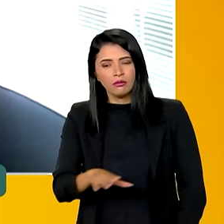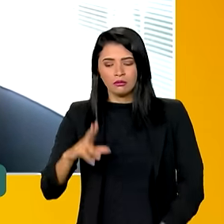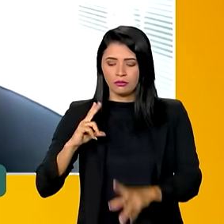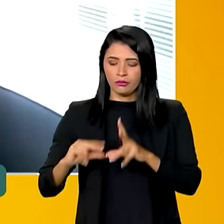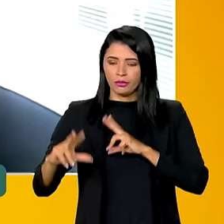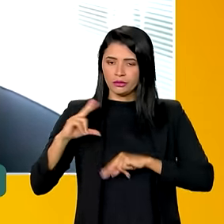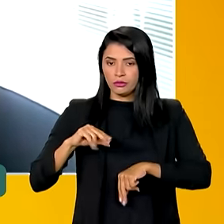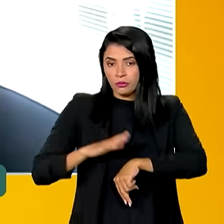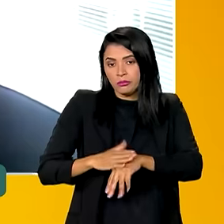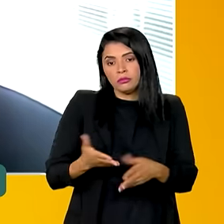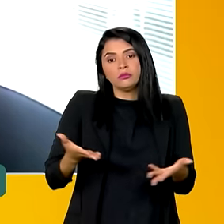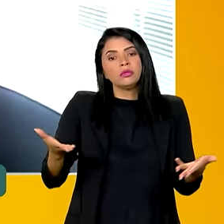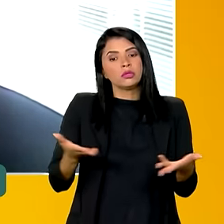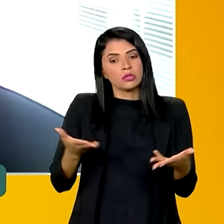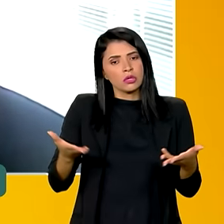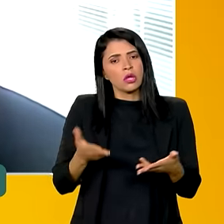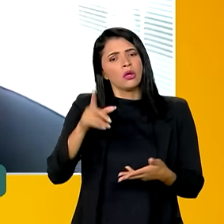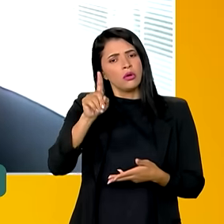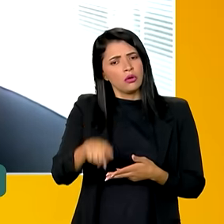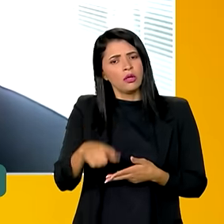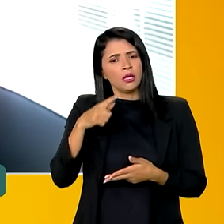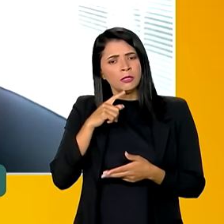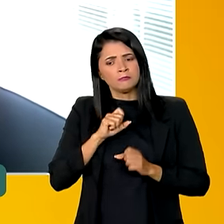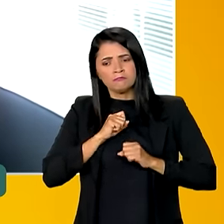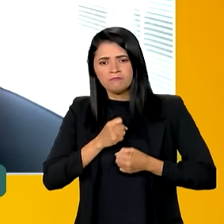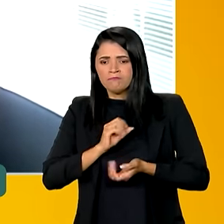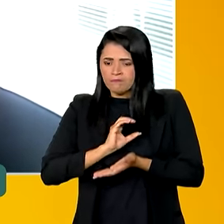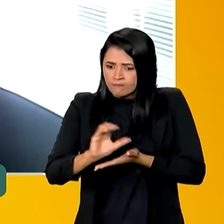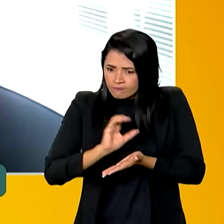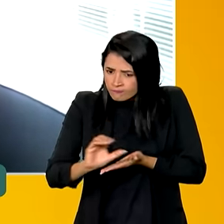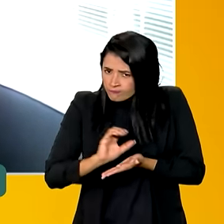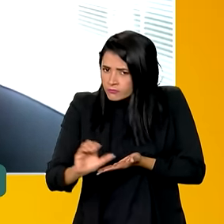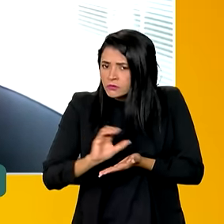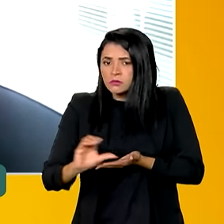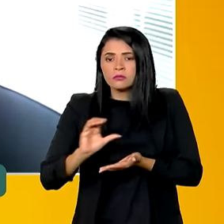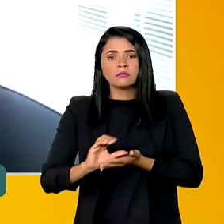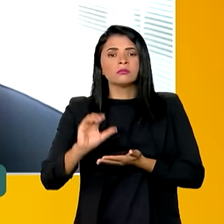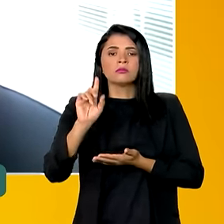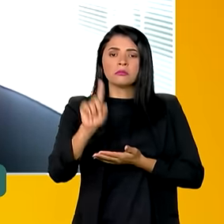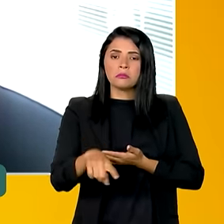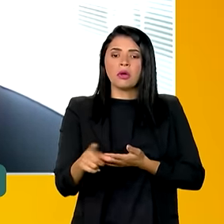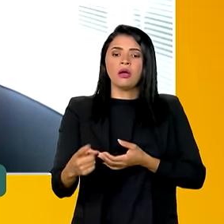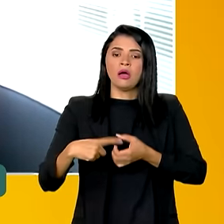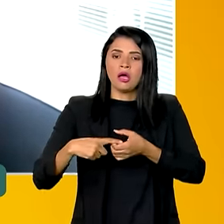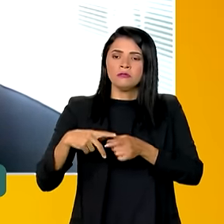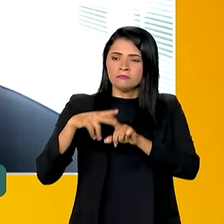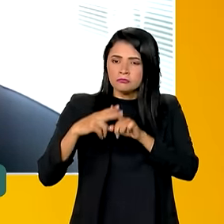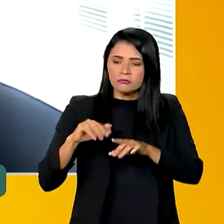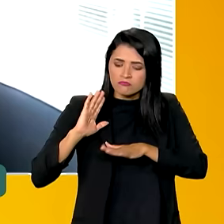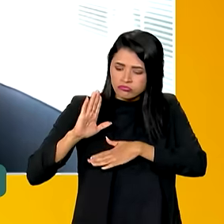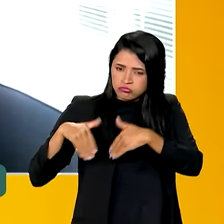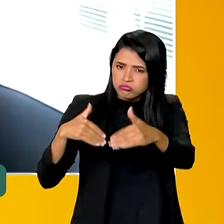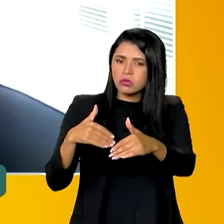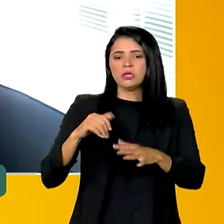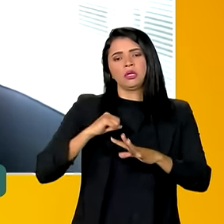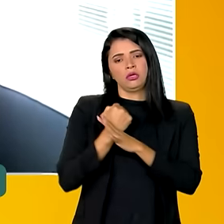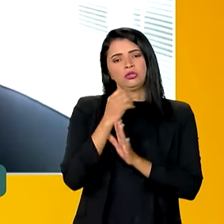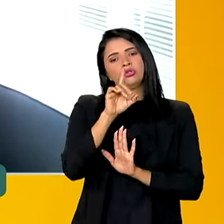num momento de bastante investimento para recompor e avançar na garantia de